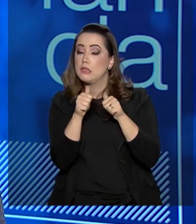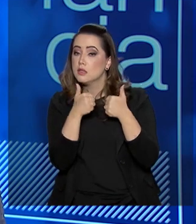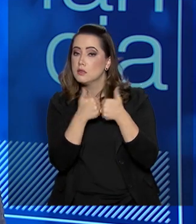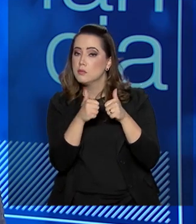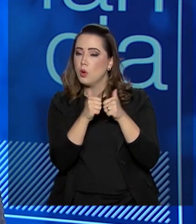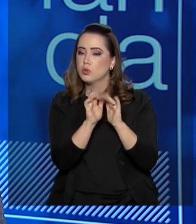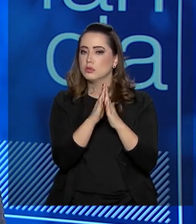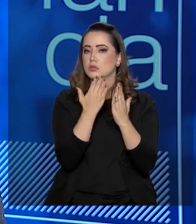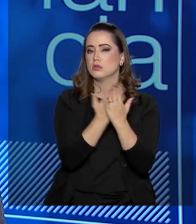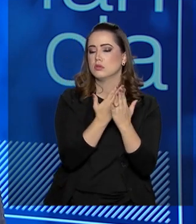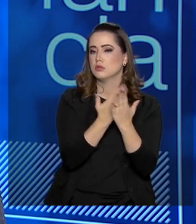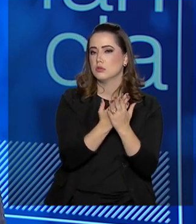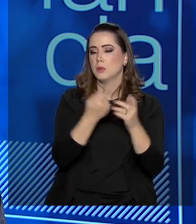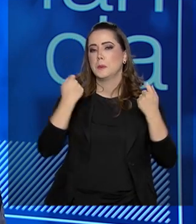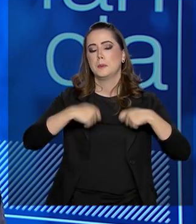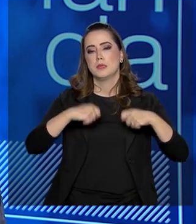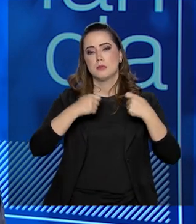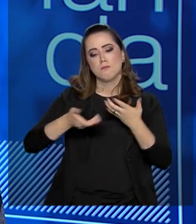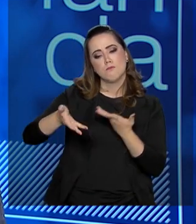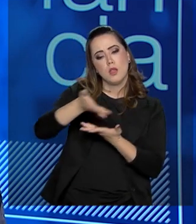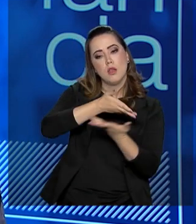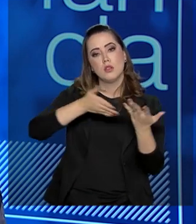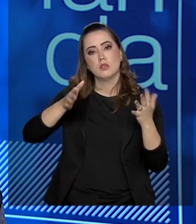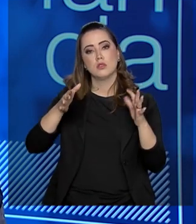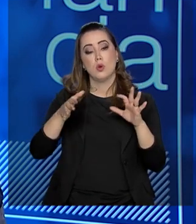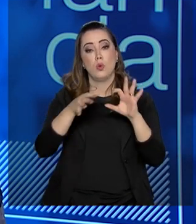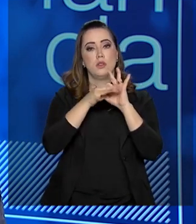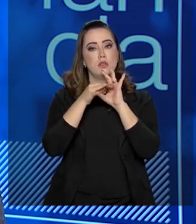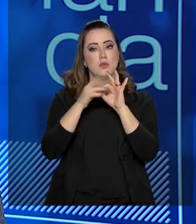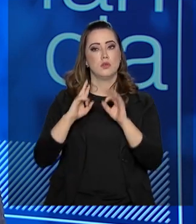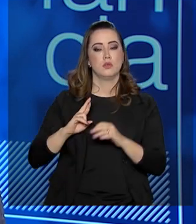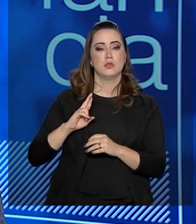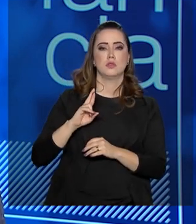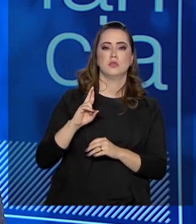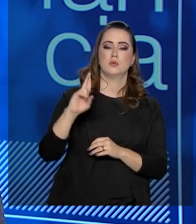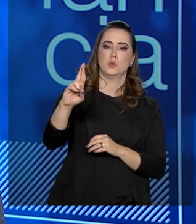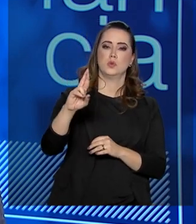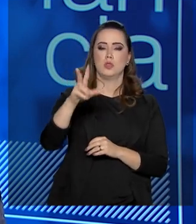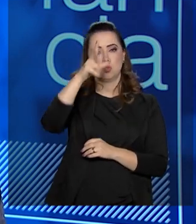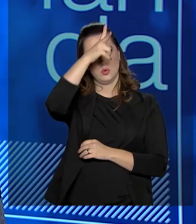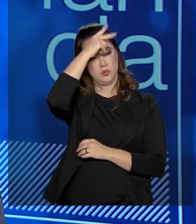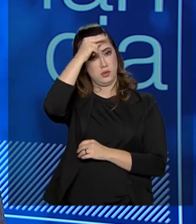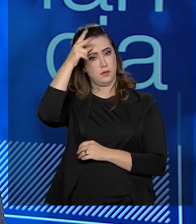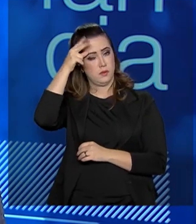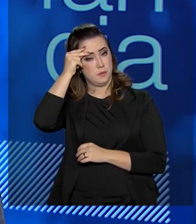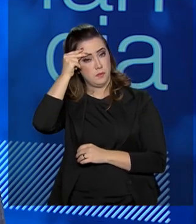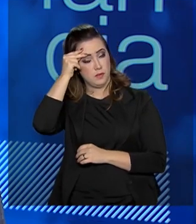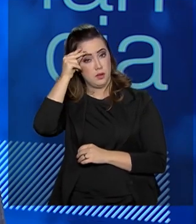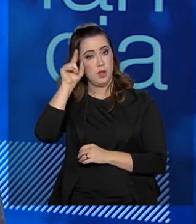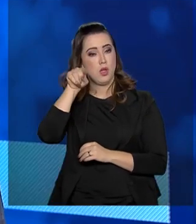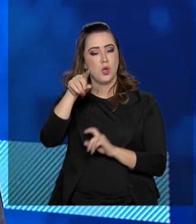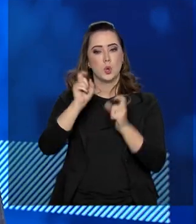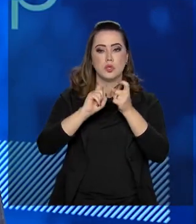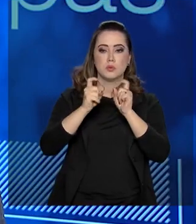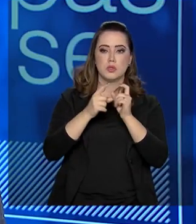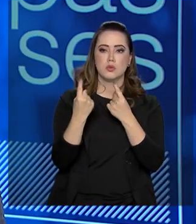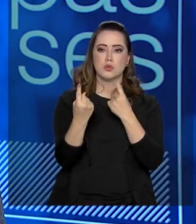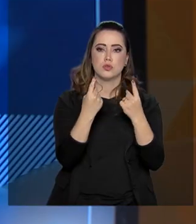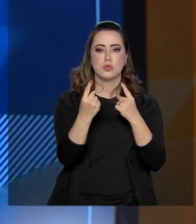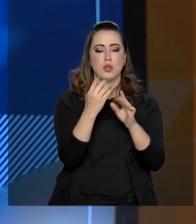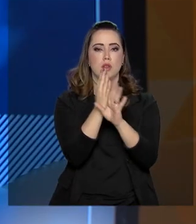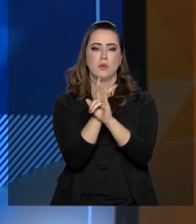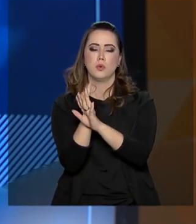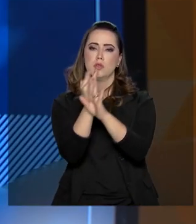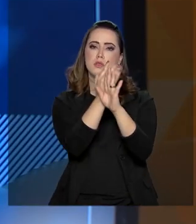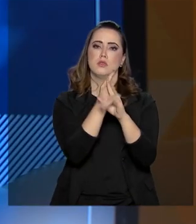escolar seja compartilhado pela responsabilidade dos prefeitos, dos gestores municipais.